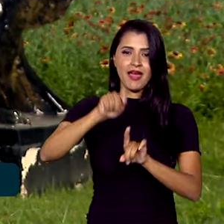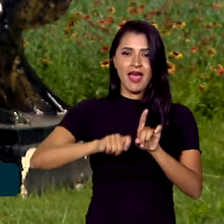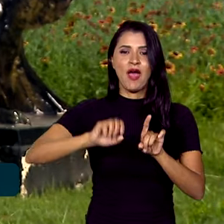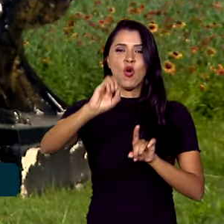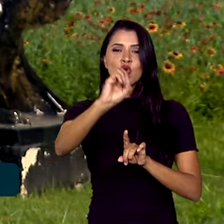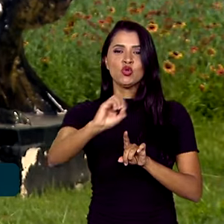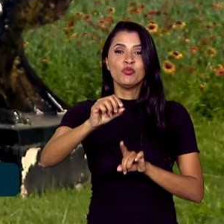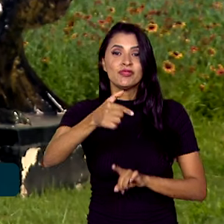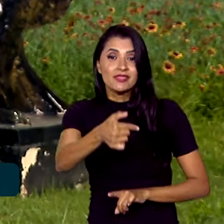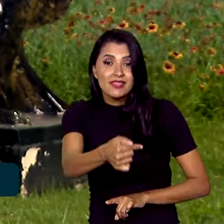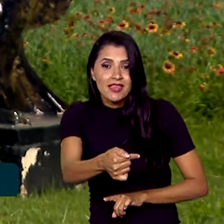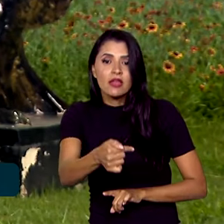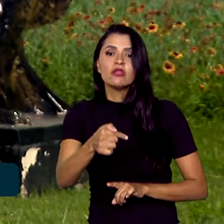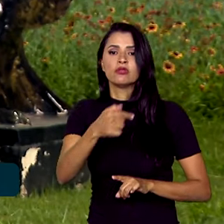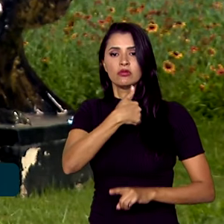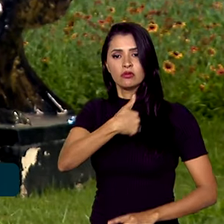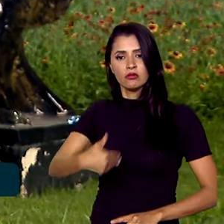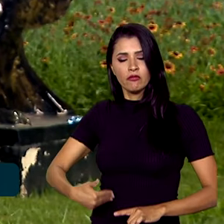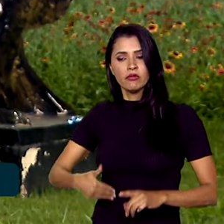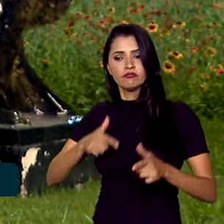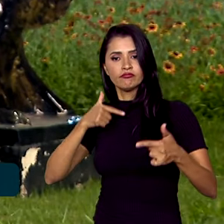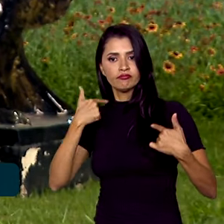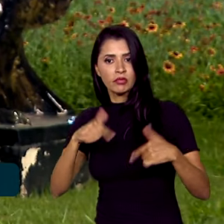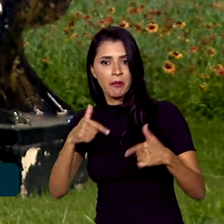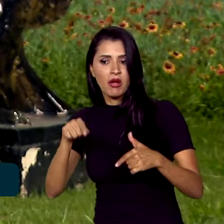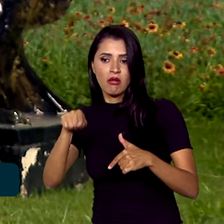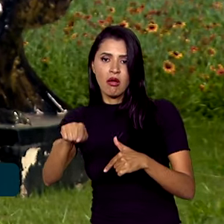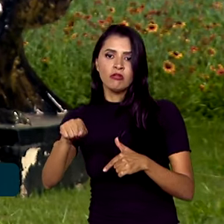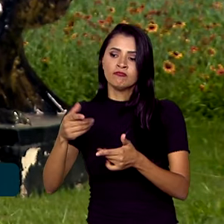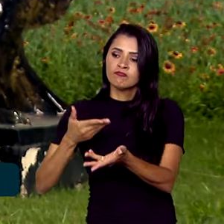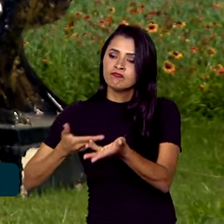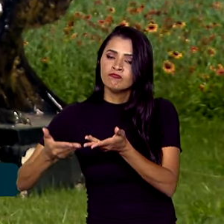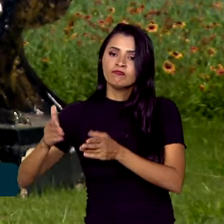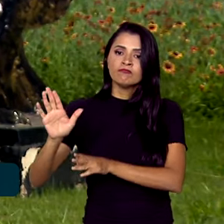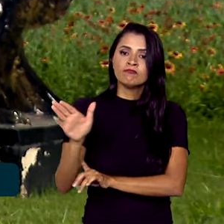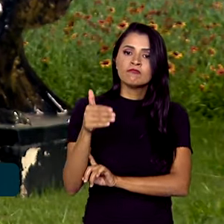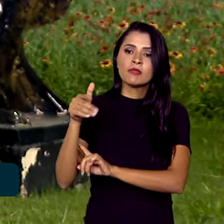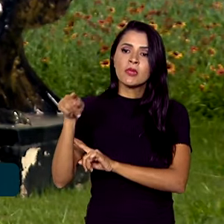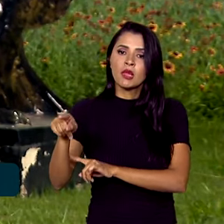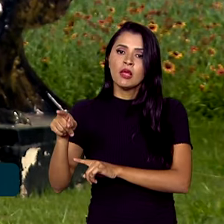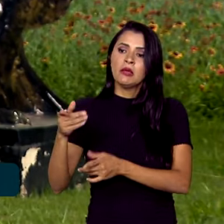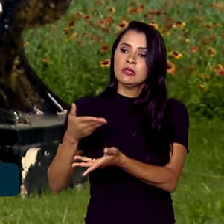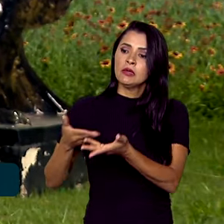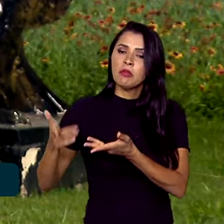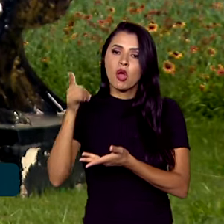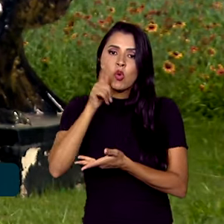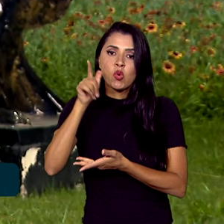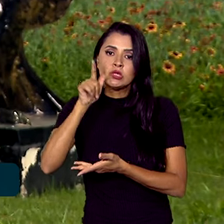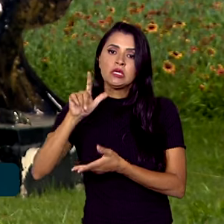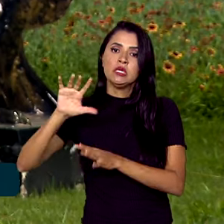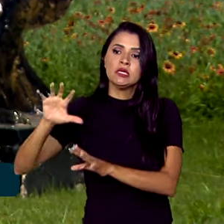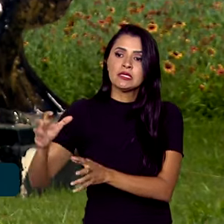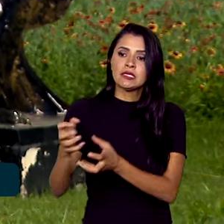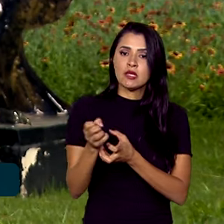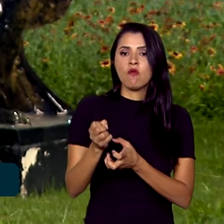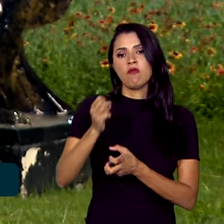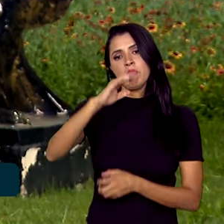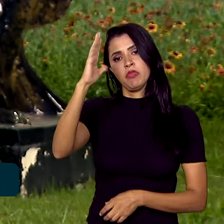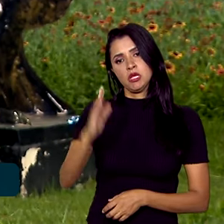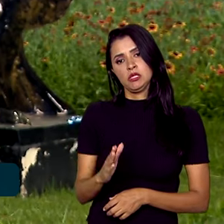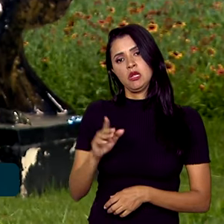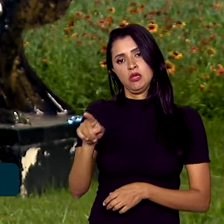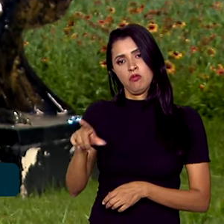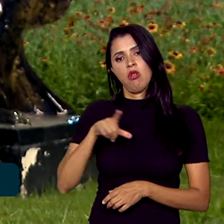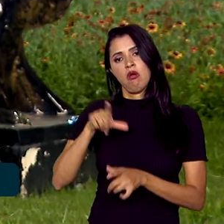tem atuado na esfera diplomática em busca de soluções para garantir o resgate de brasileiros na região. Ao assumir a